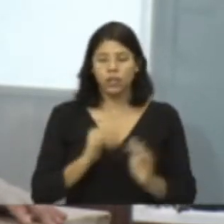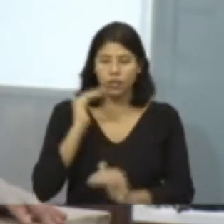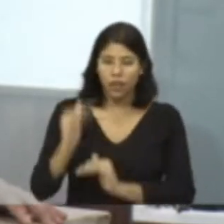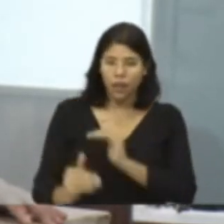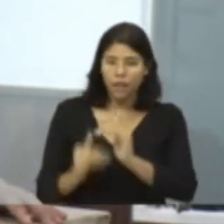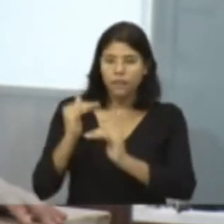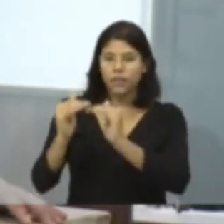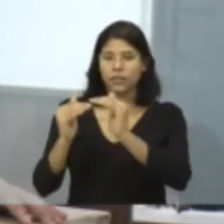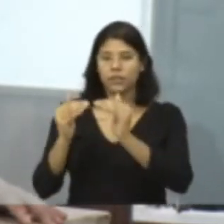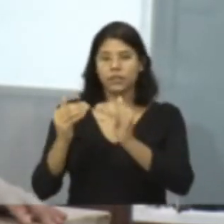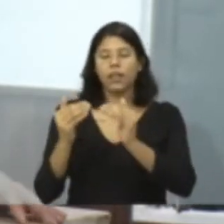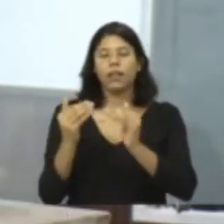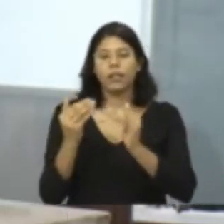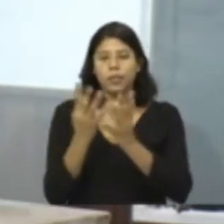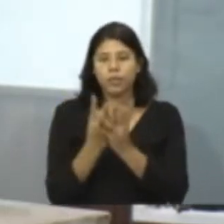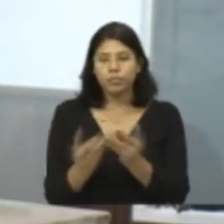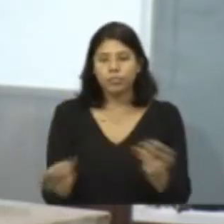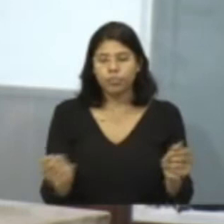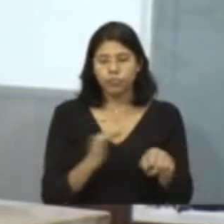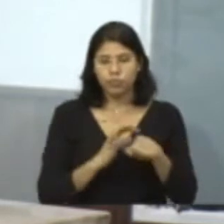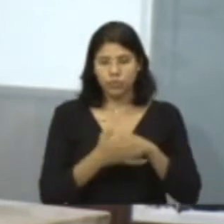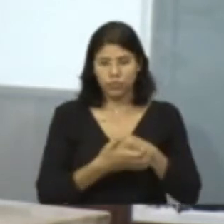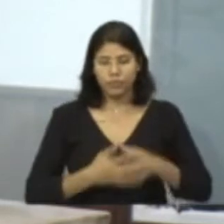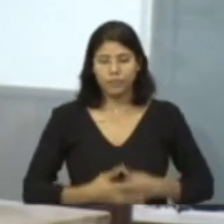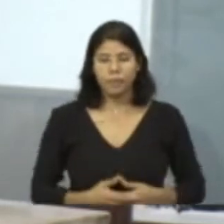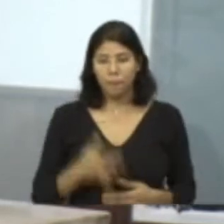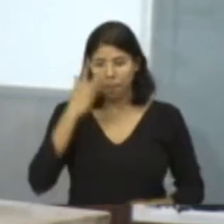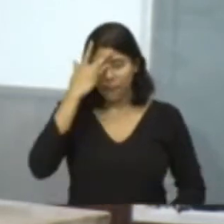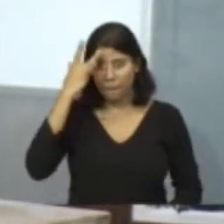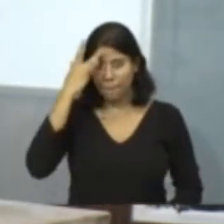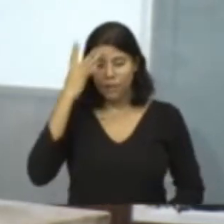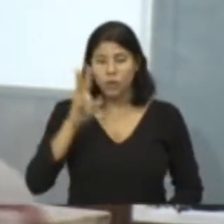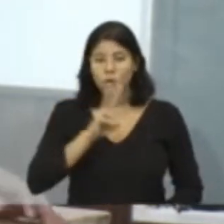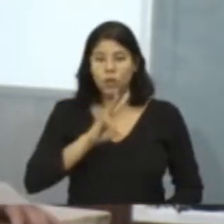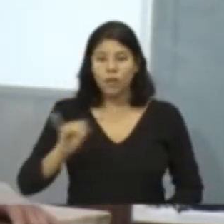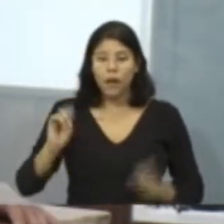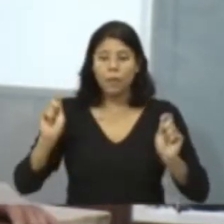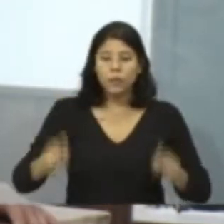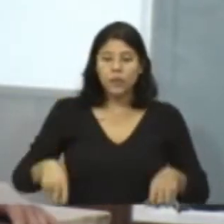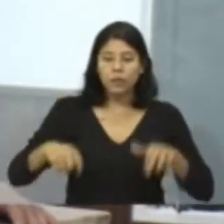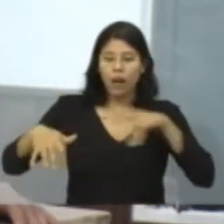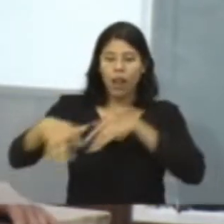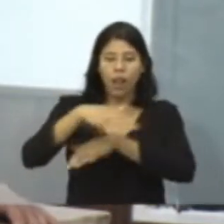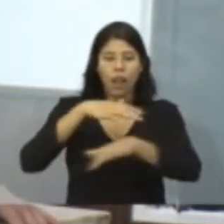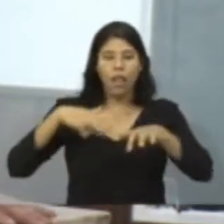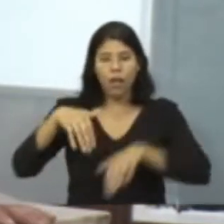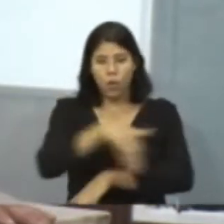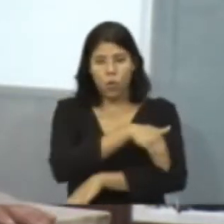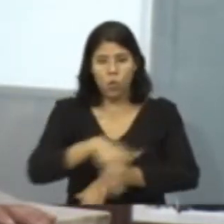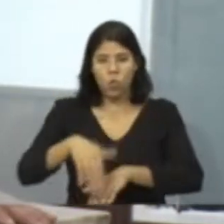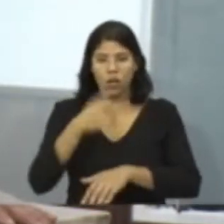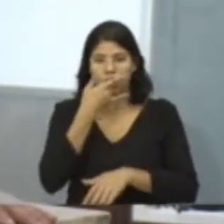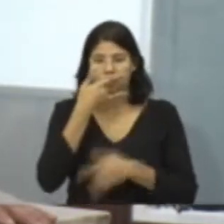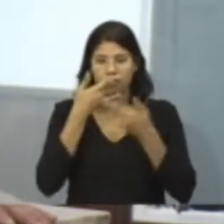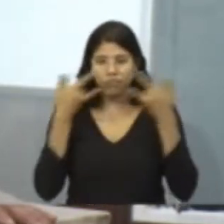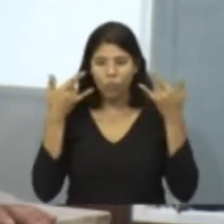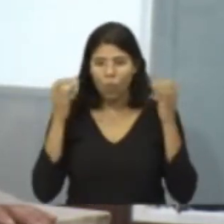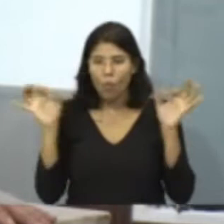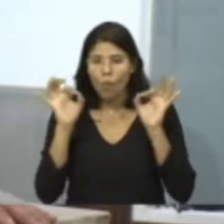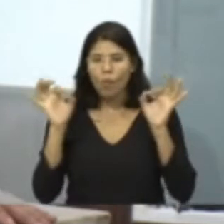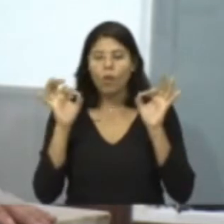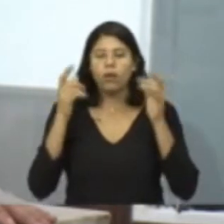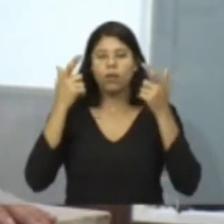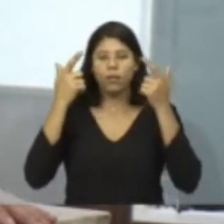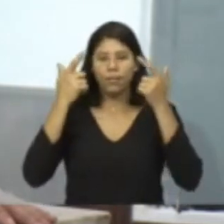na superação dessa crise. As pessoas vão poder andar nas ruas sem máscara, as crianças vão poder voltar à